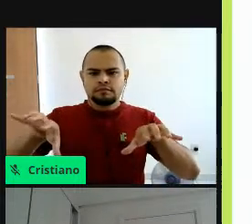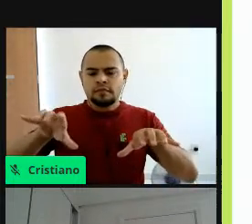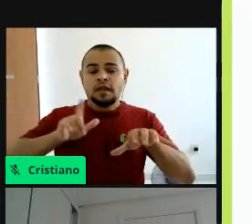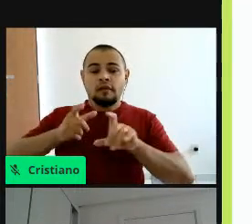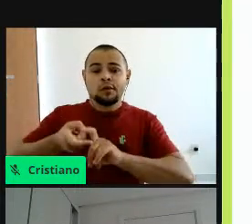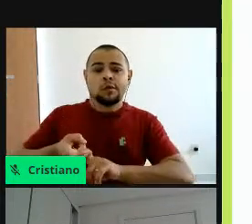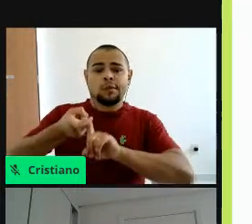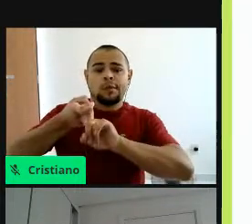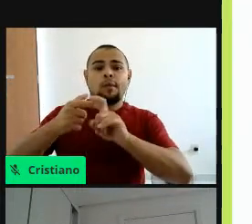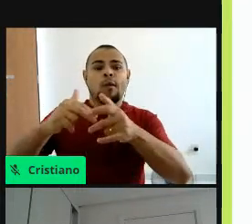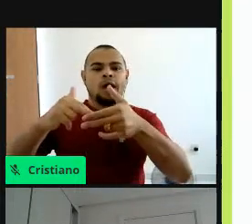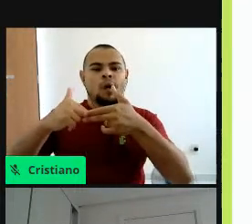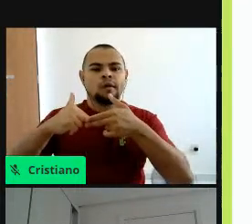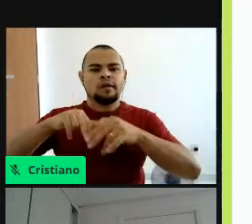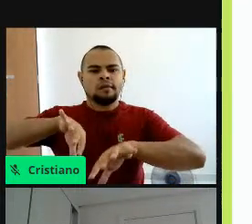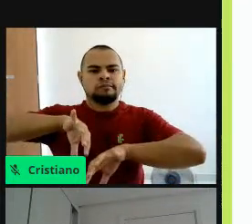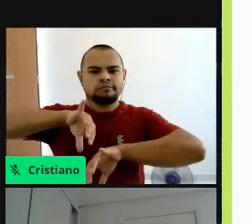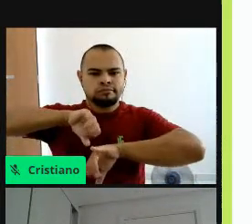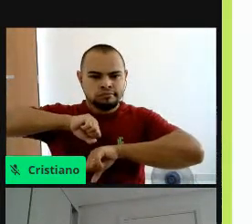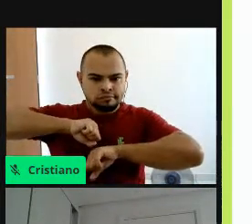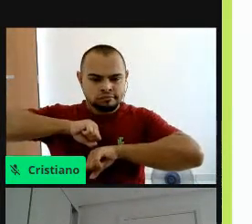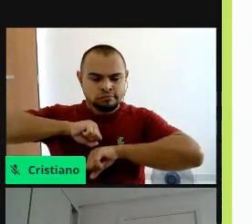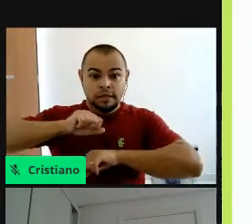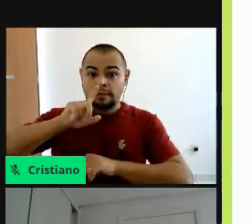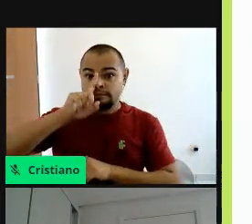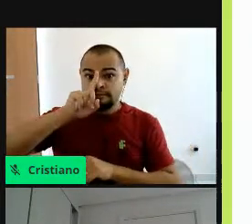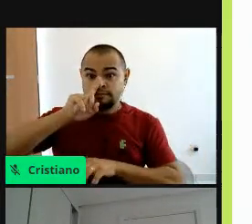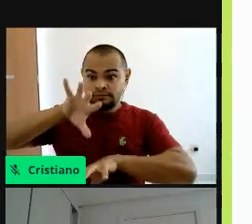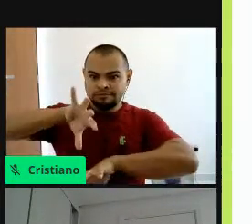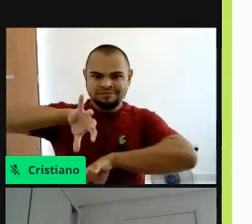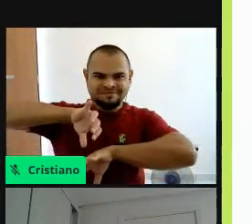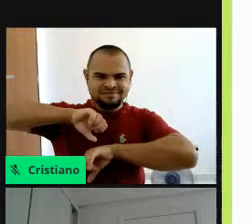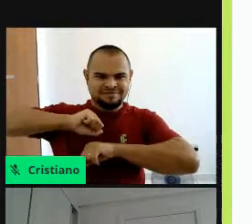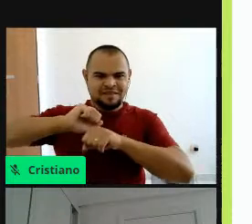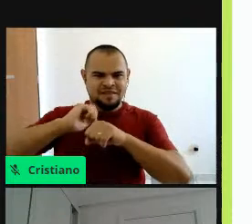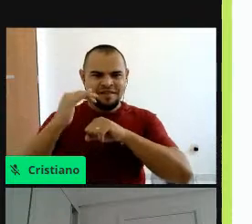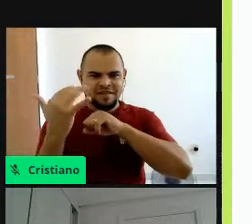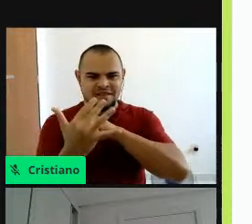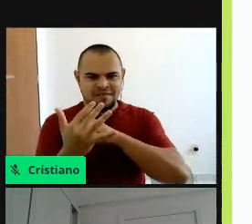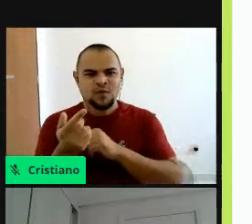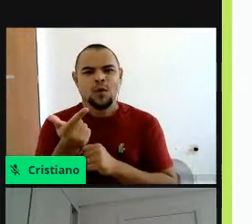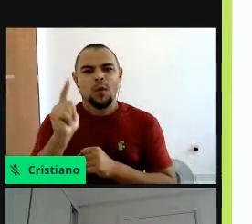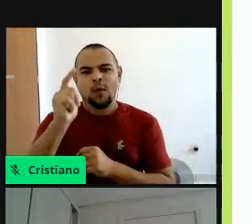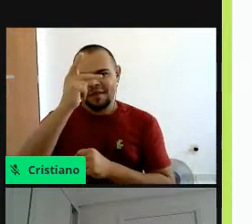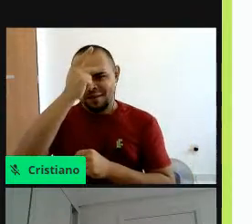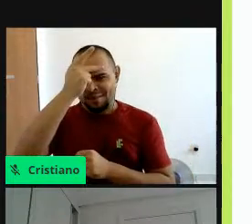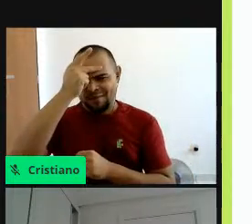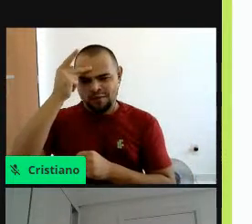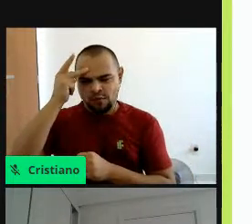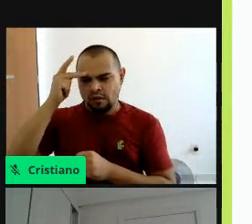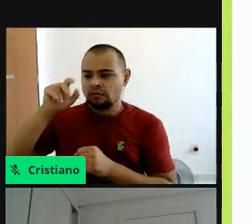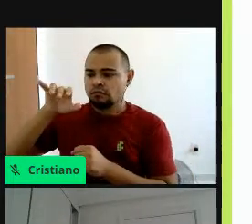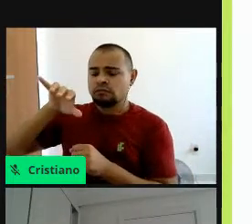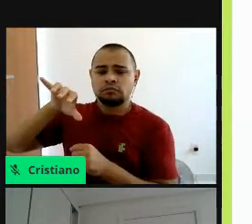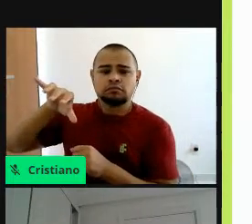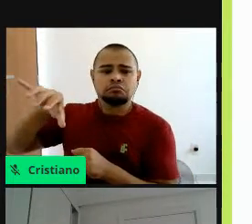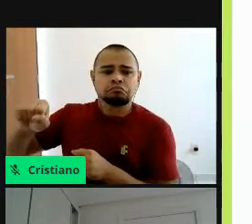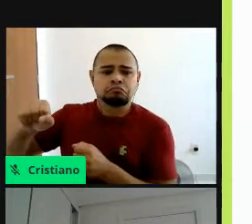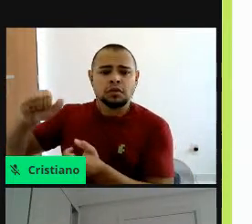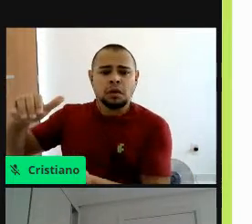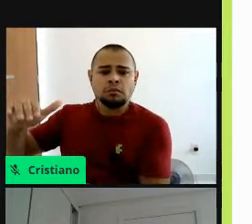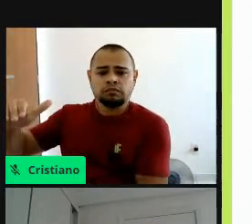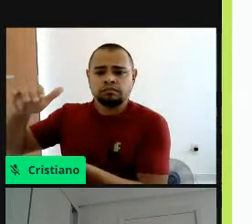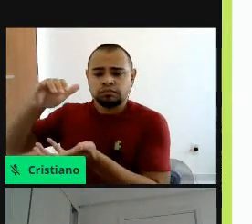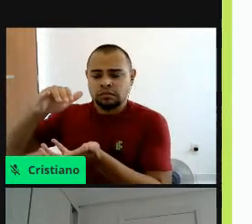contágio, né, por conta do risco da pessoa se contaminar, outra pessoa que vai receber esse resíduo lá na frente, na hora de